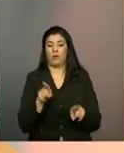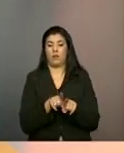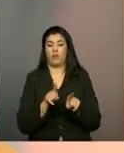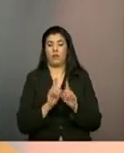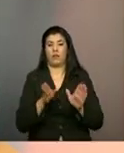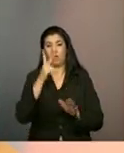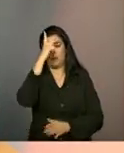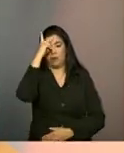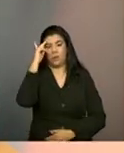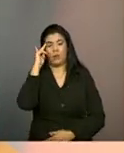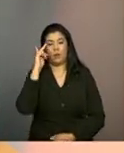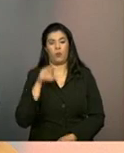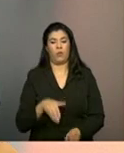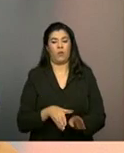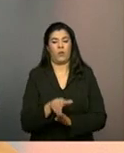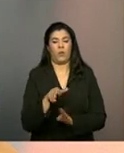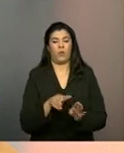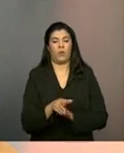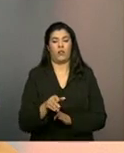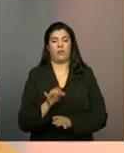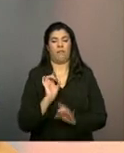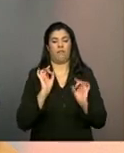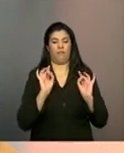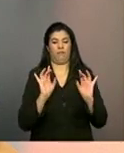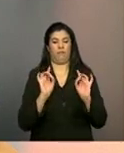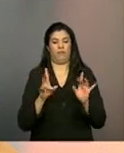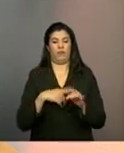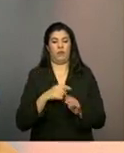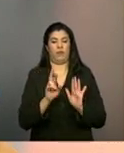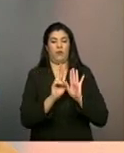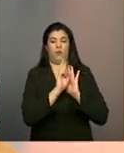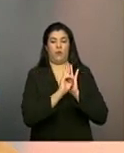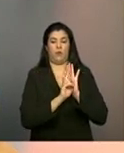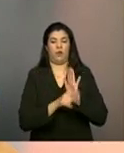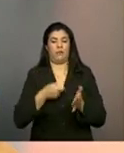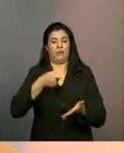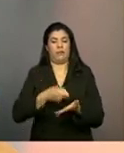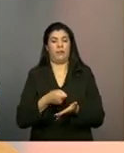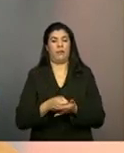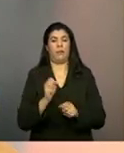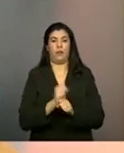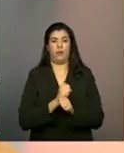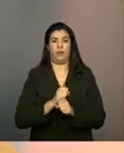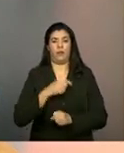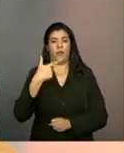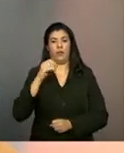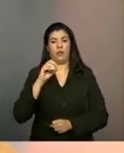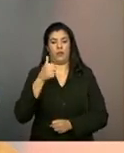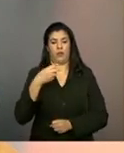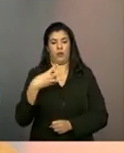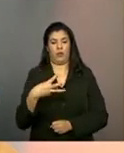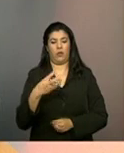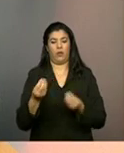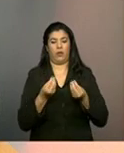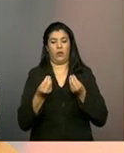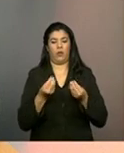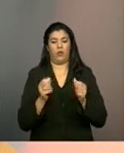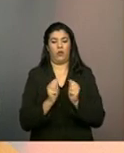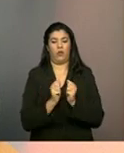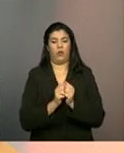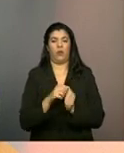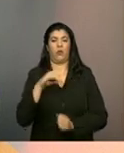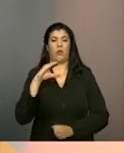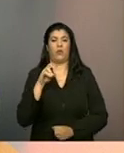orientadores sociais, que foi regulamentado agora recentemente, em 2014, por meio da resolução do